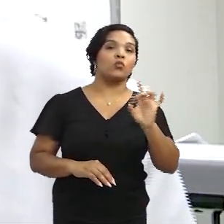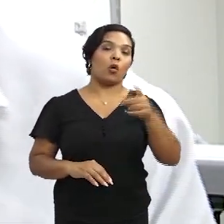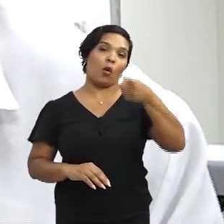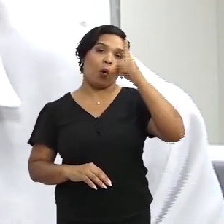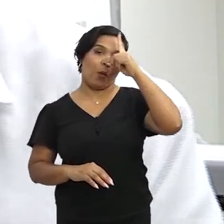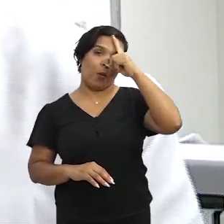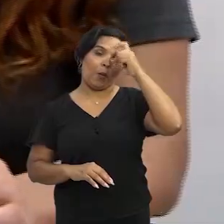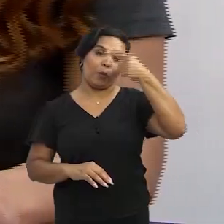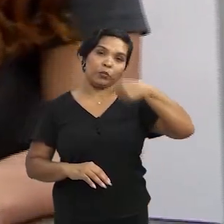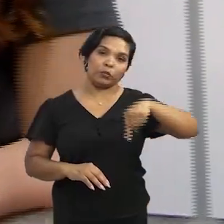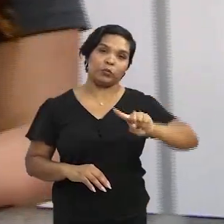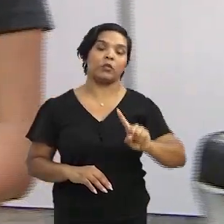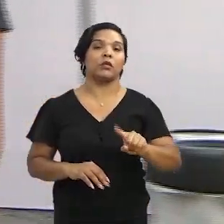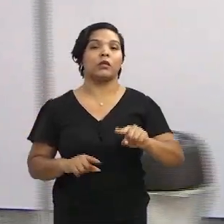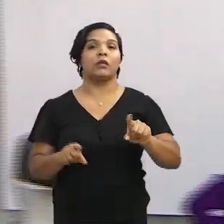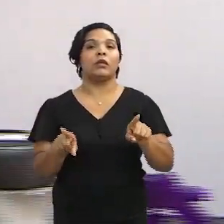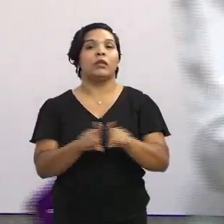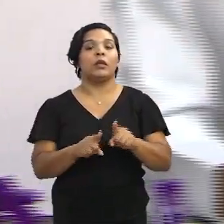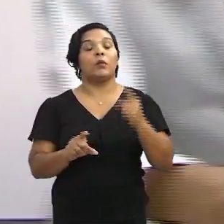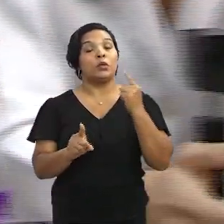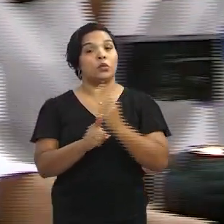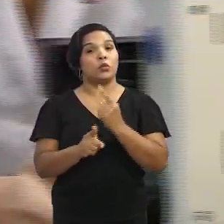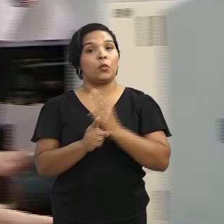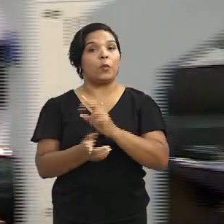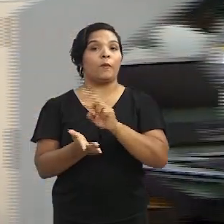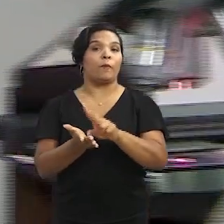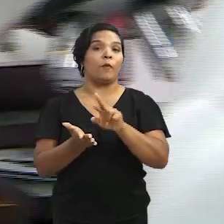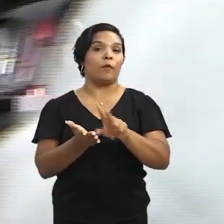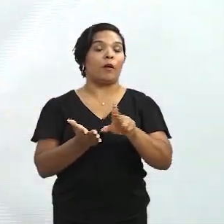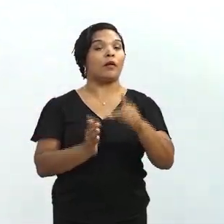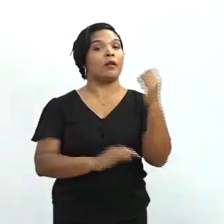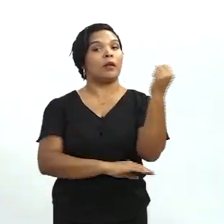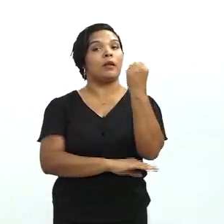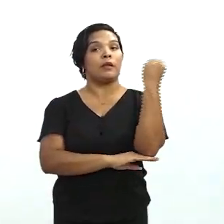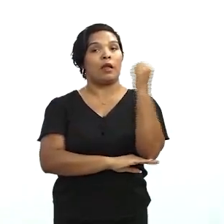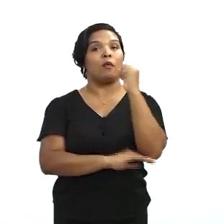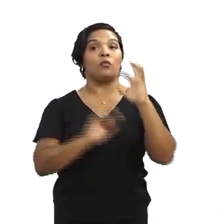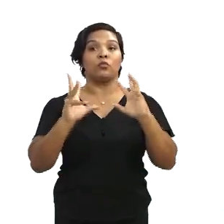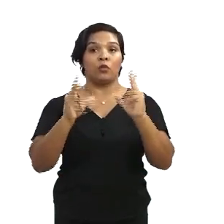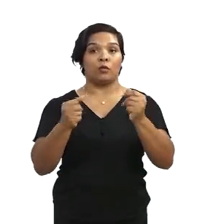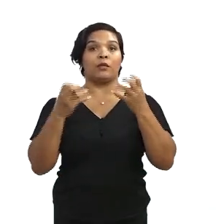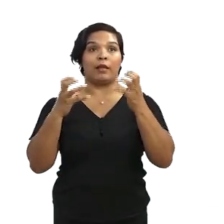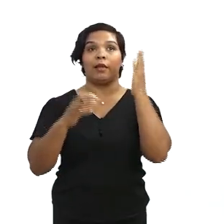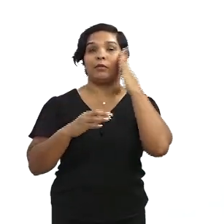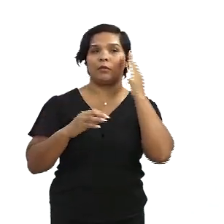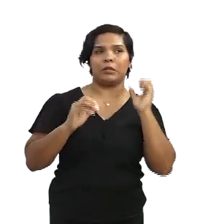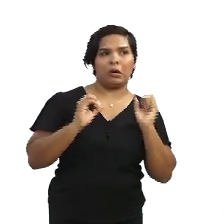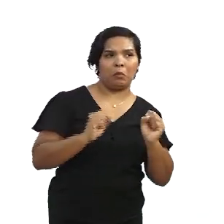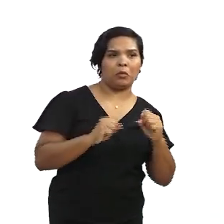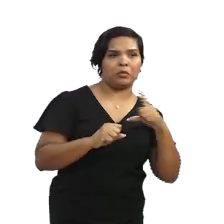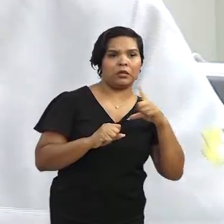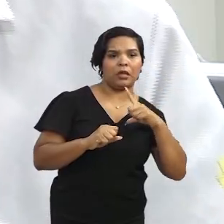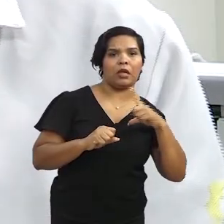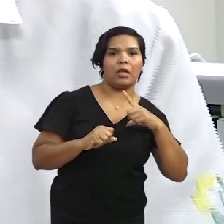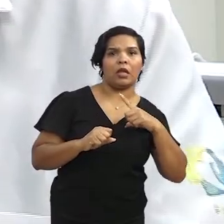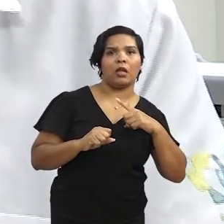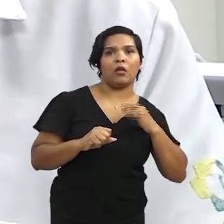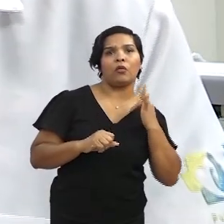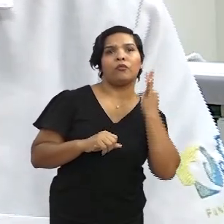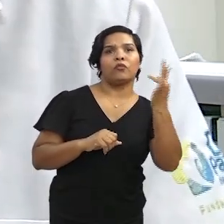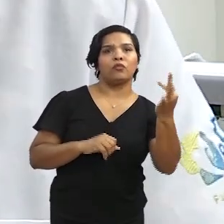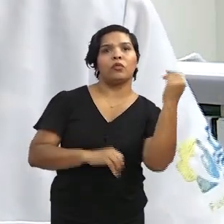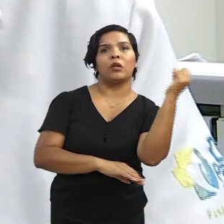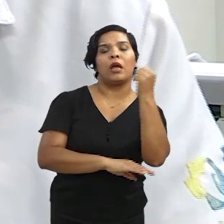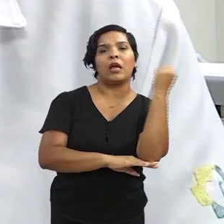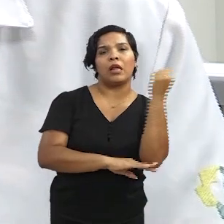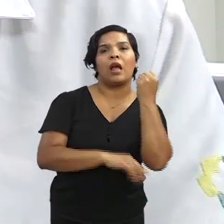ou hospitalização. Além da gente descobrir marcadores genéticos associados com gravidade, que é muito interessante, todo mundo quer saber se eu posso ter um risco